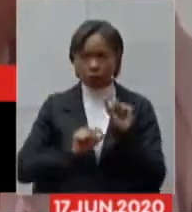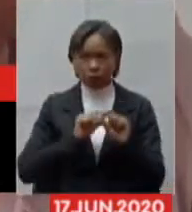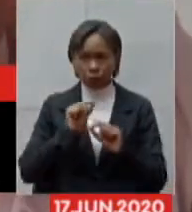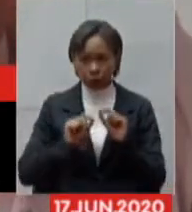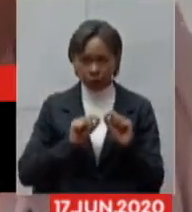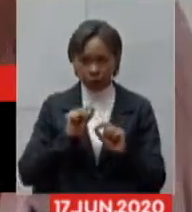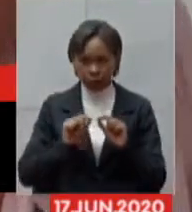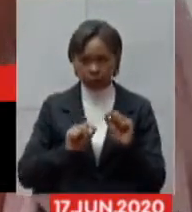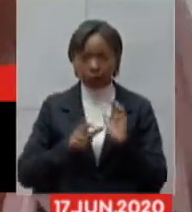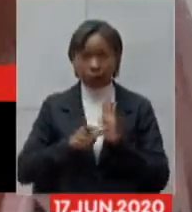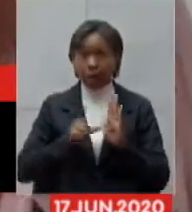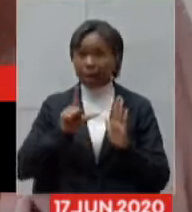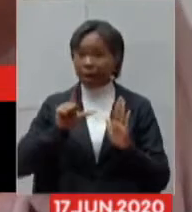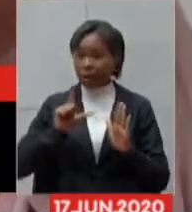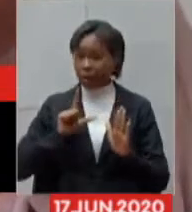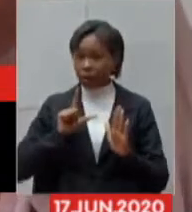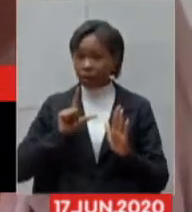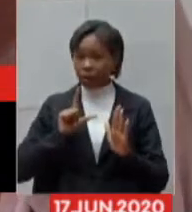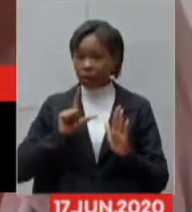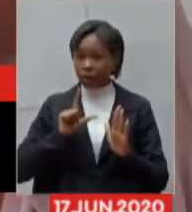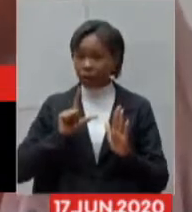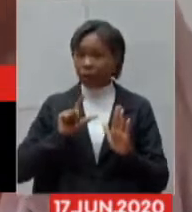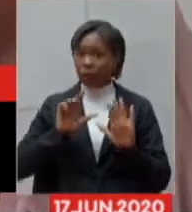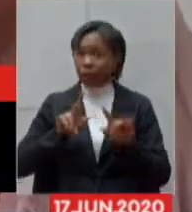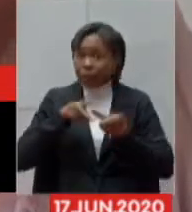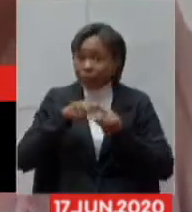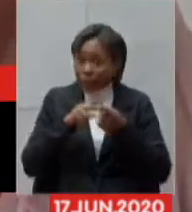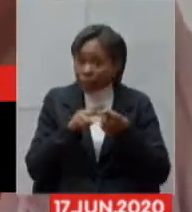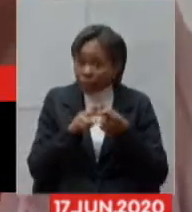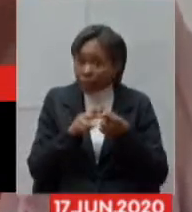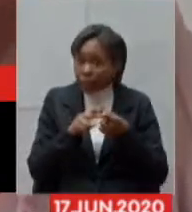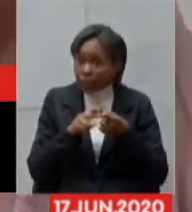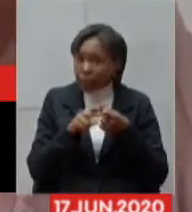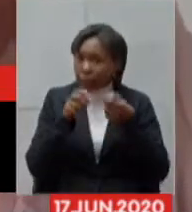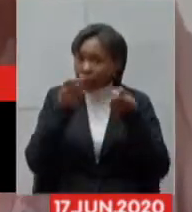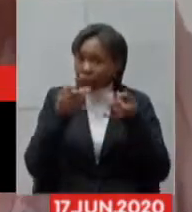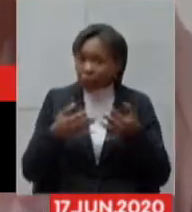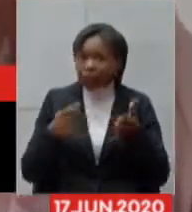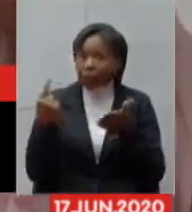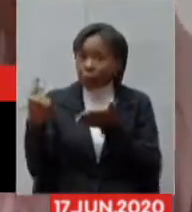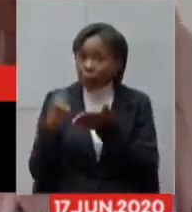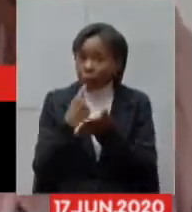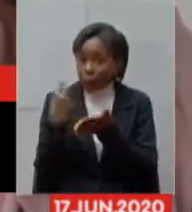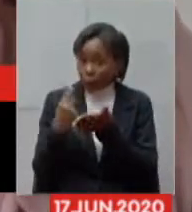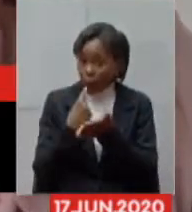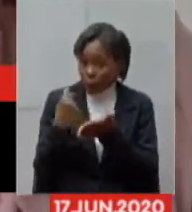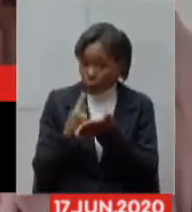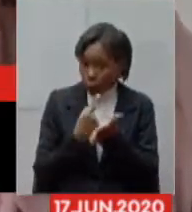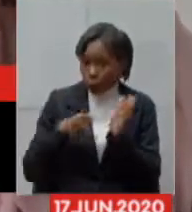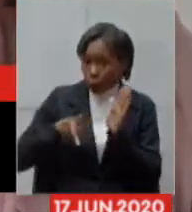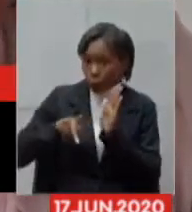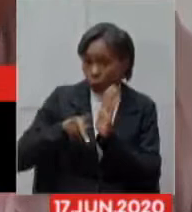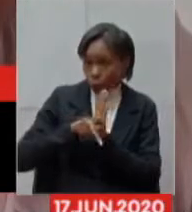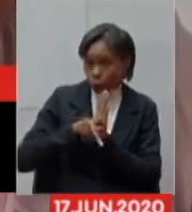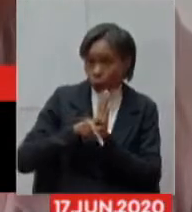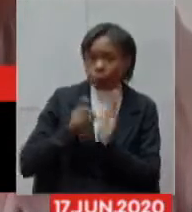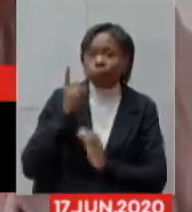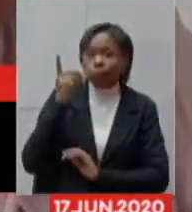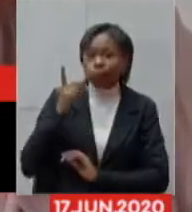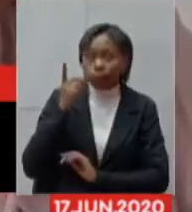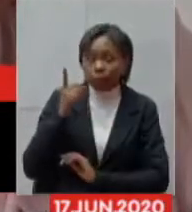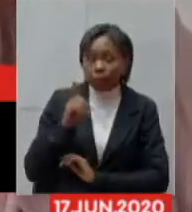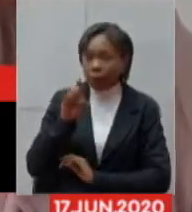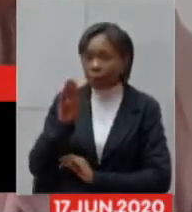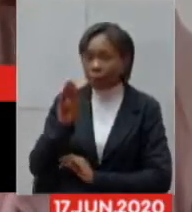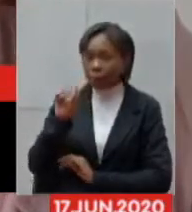anteriormente ratificar aqui que essas perguntas elas vieram do deputado Bartô eu